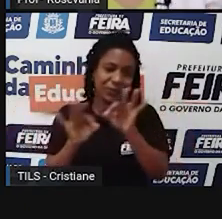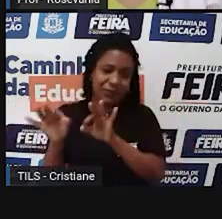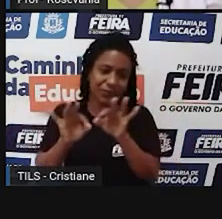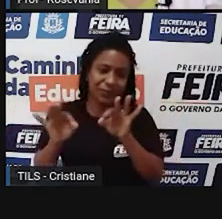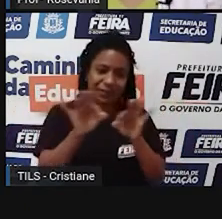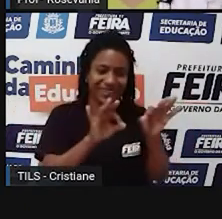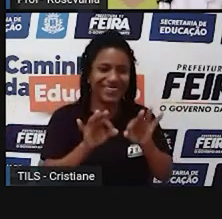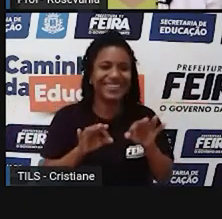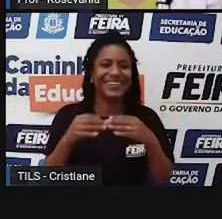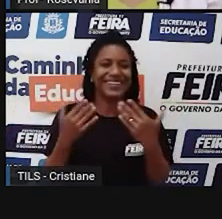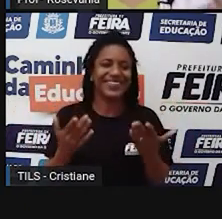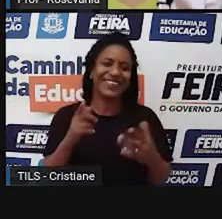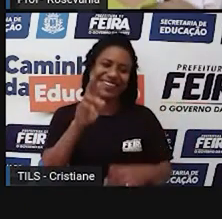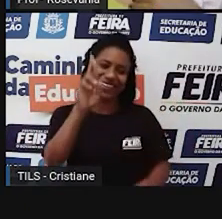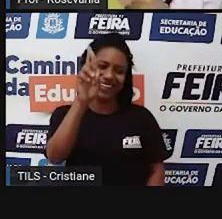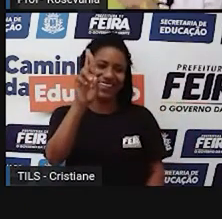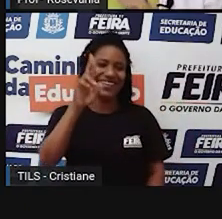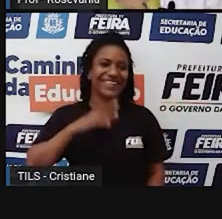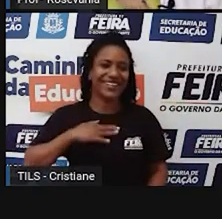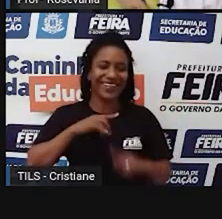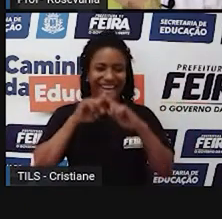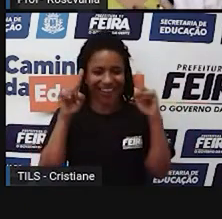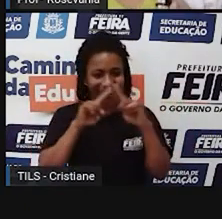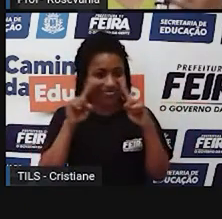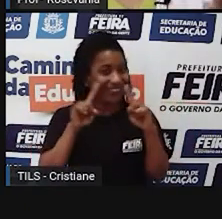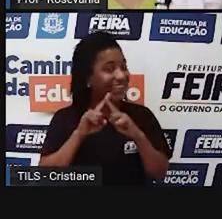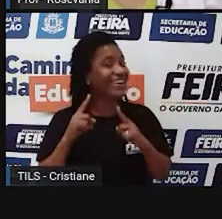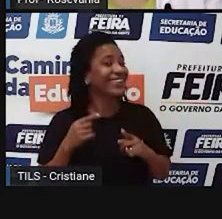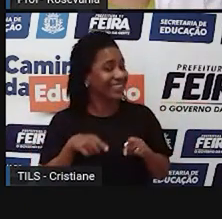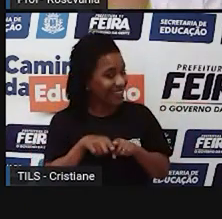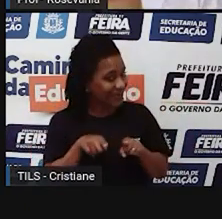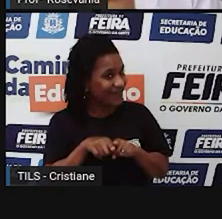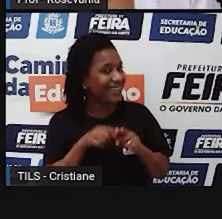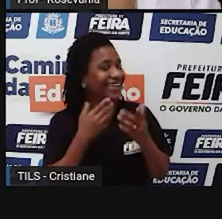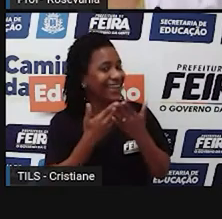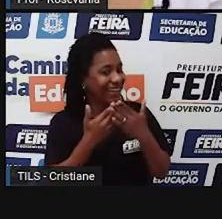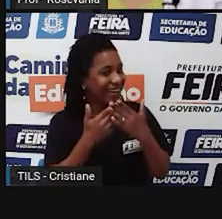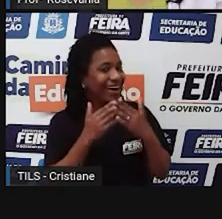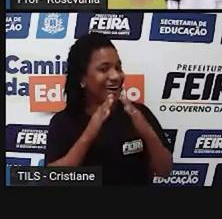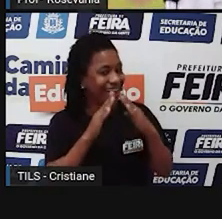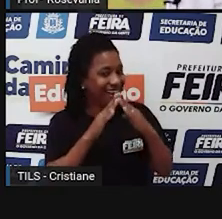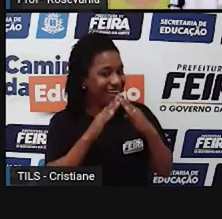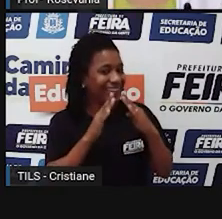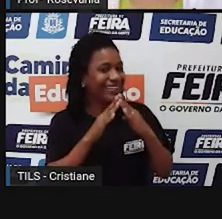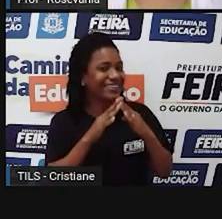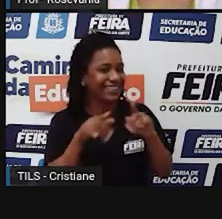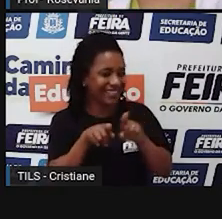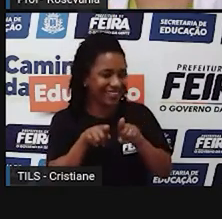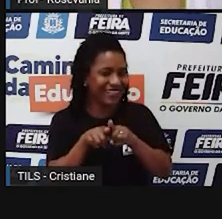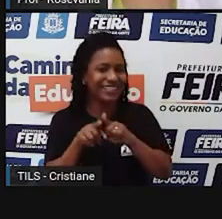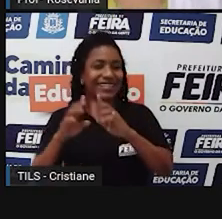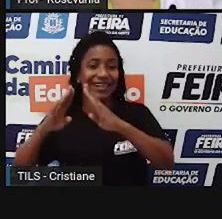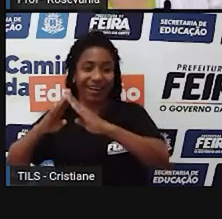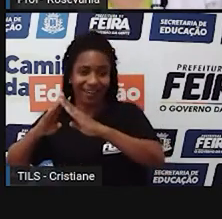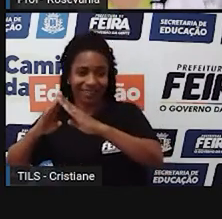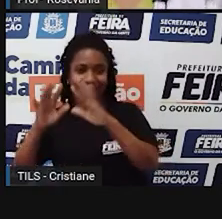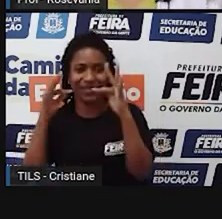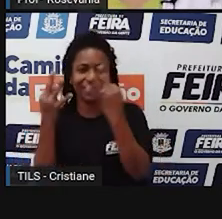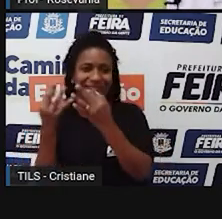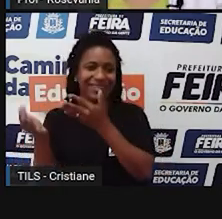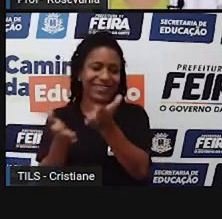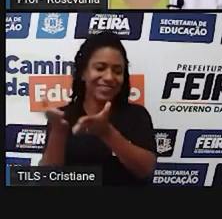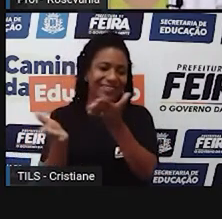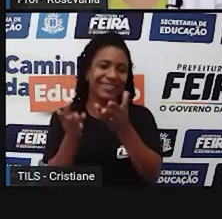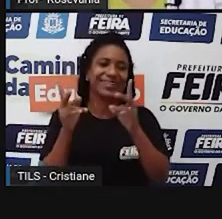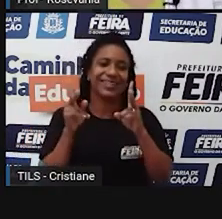protesto, né? Em nome das donas de casa, que eu também sou, para que a gente seja remunerada por esse trabalho. Mas, na realidade, a população